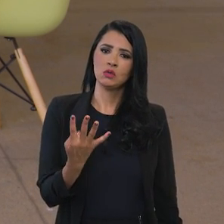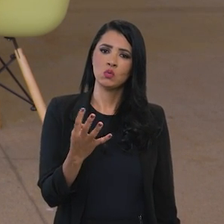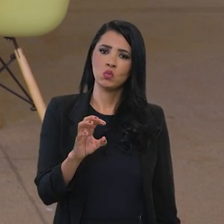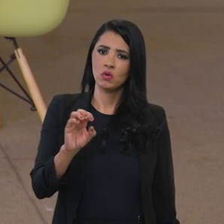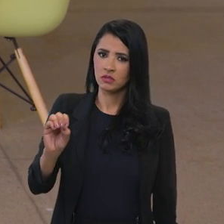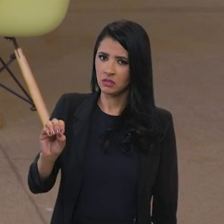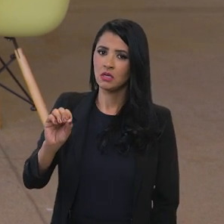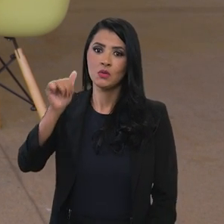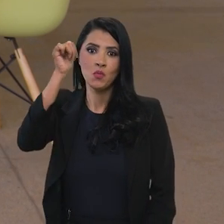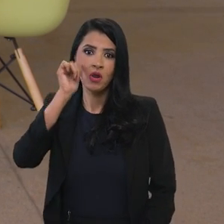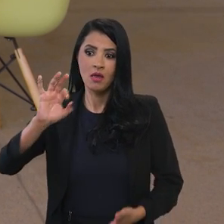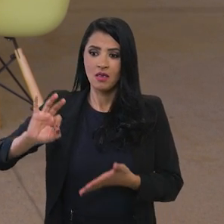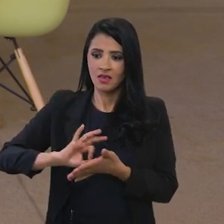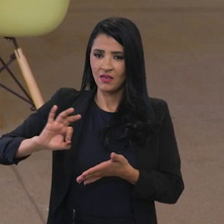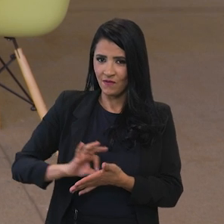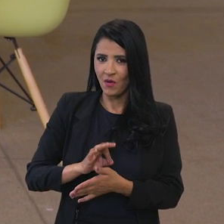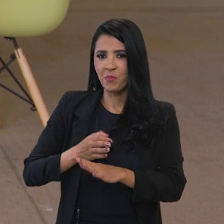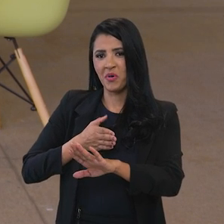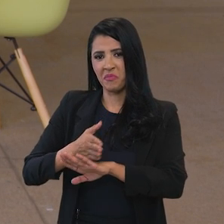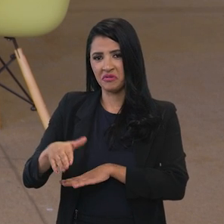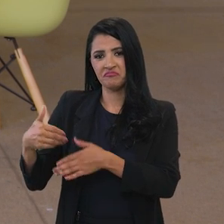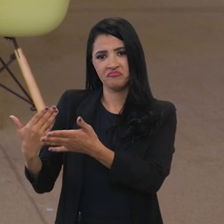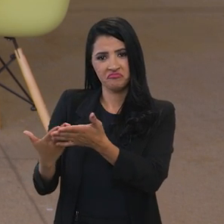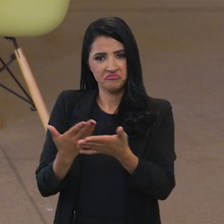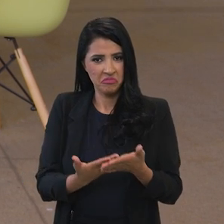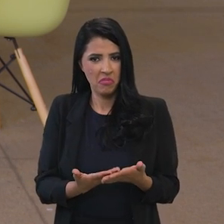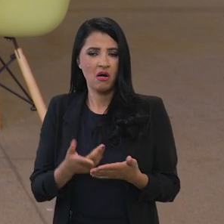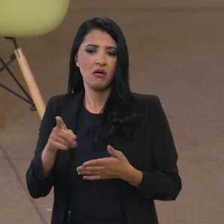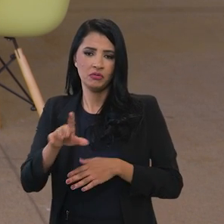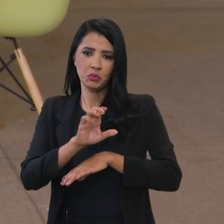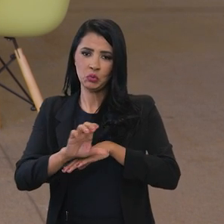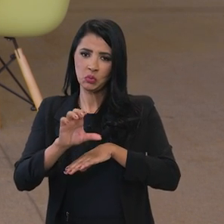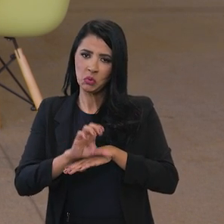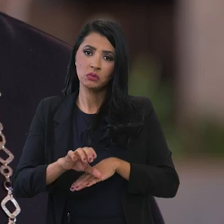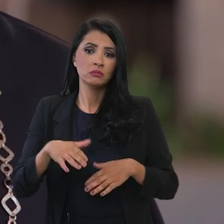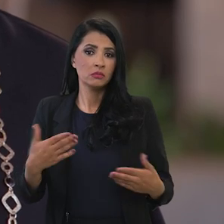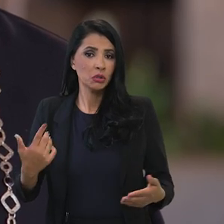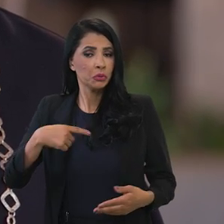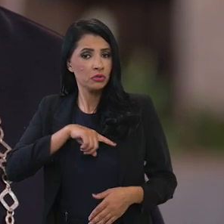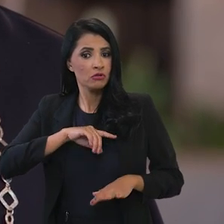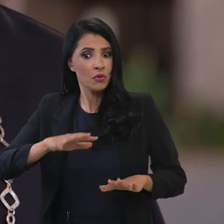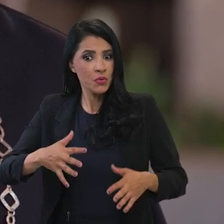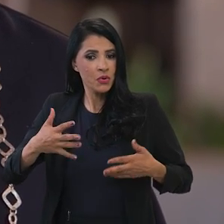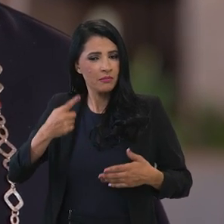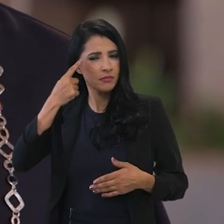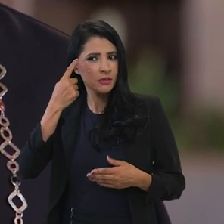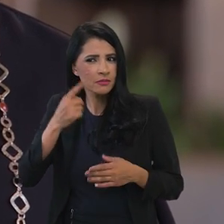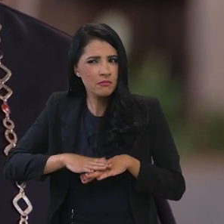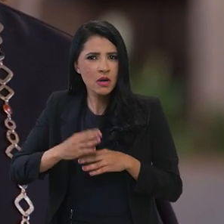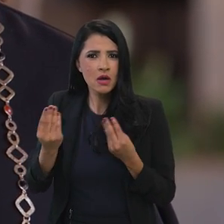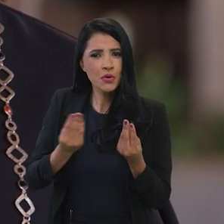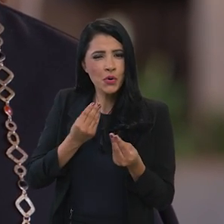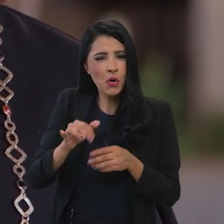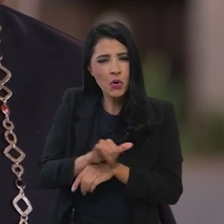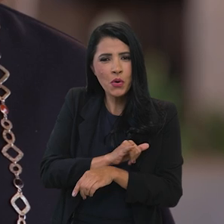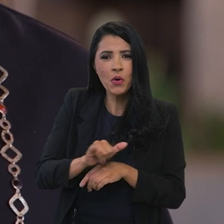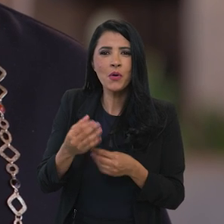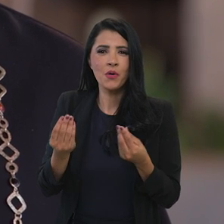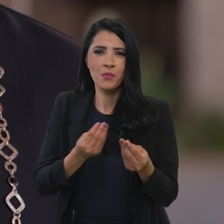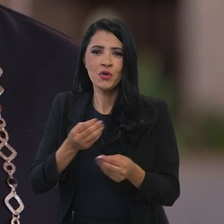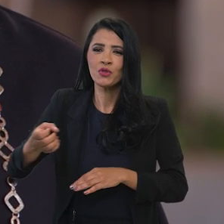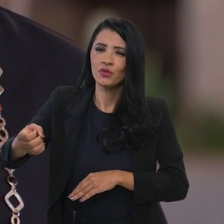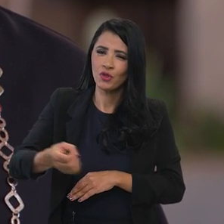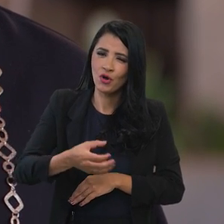inscreveram para participar como mentoradas no processo e que enfim nos motiva a pensar mais pensar em